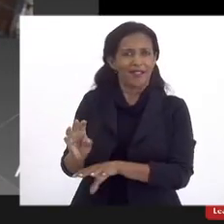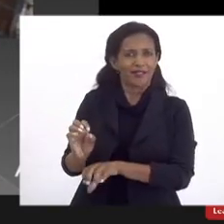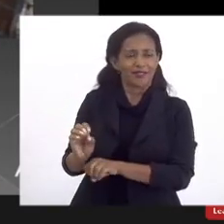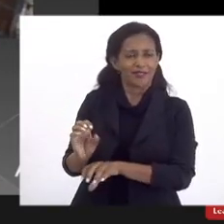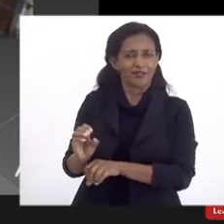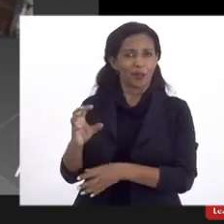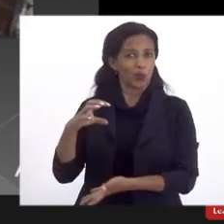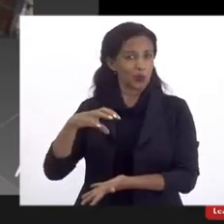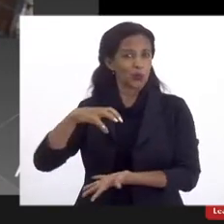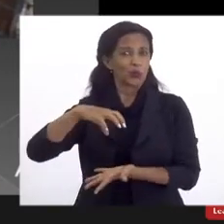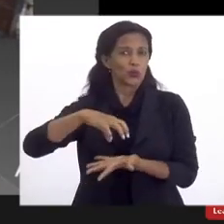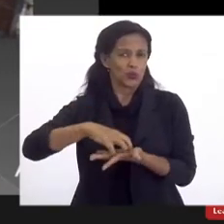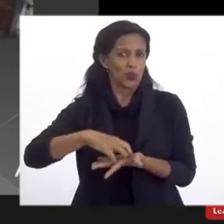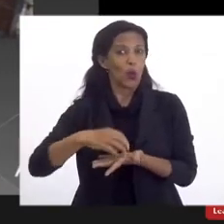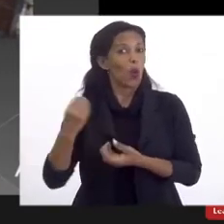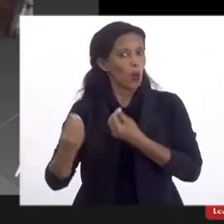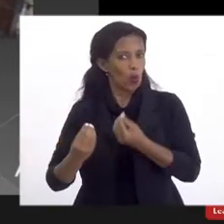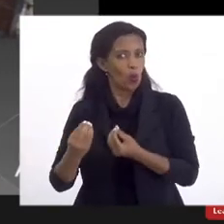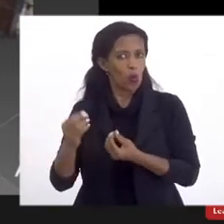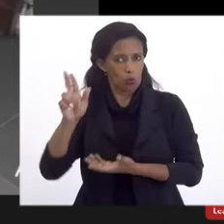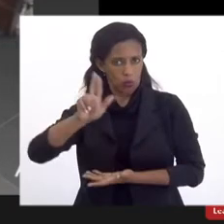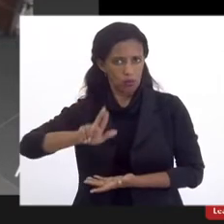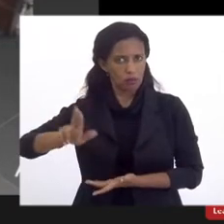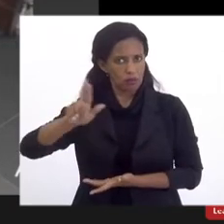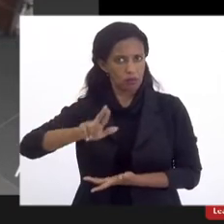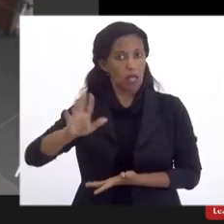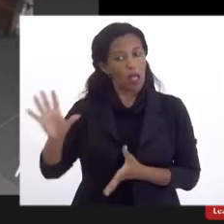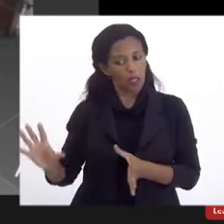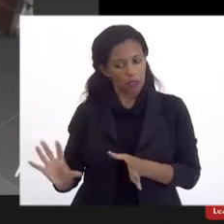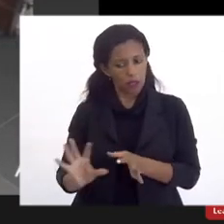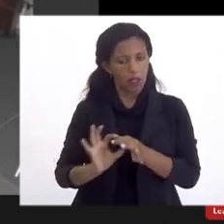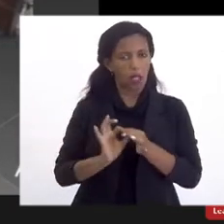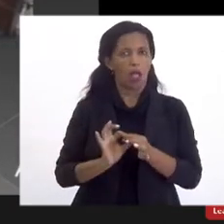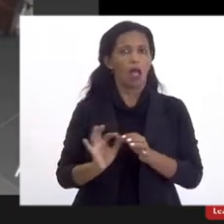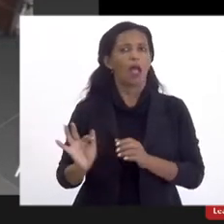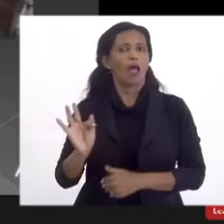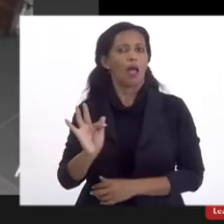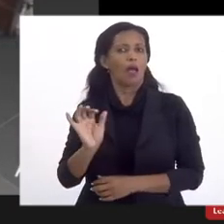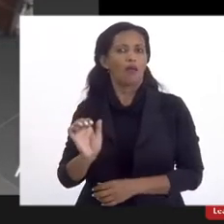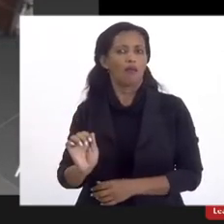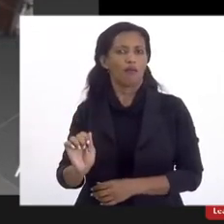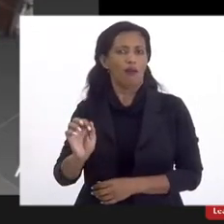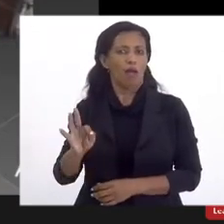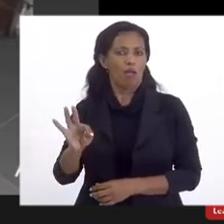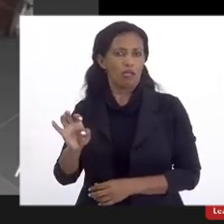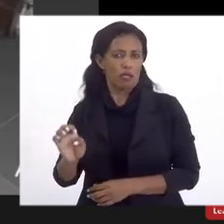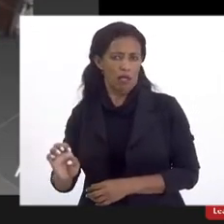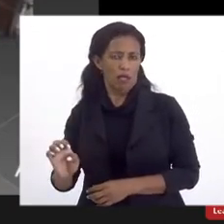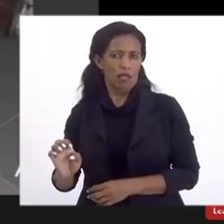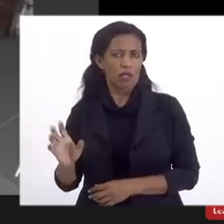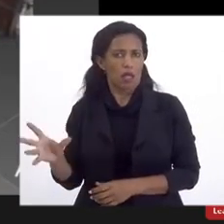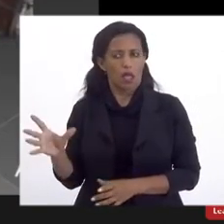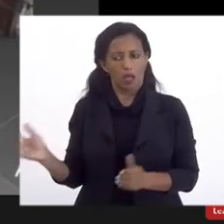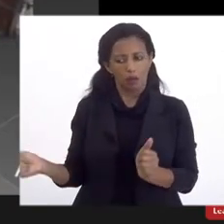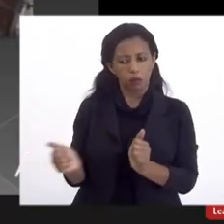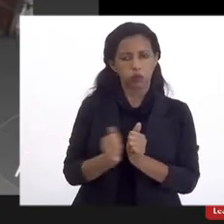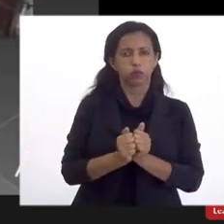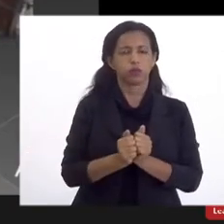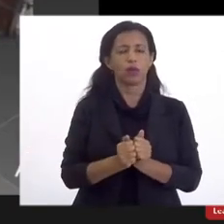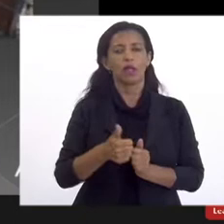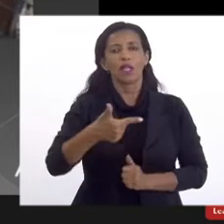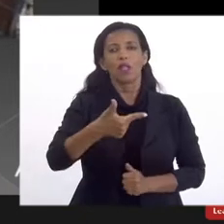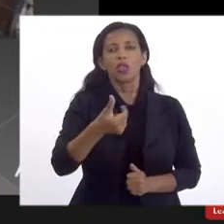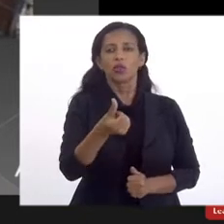né, no centro universitário, ainda vinculado à FAETEC, era o braço do ensino superior da FAETEC. Em